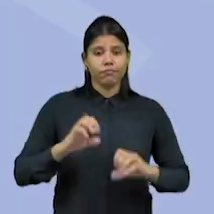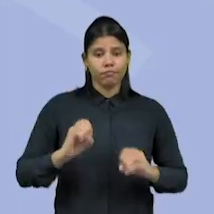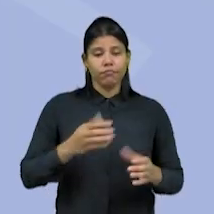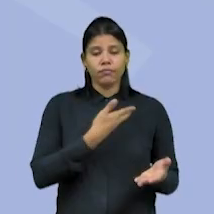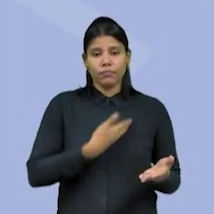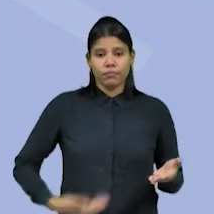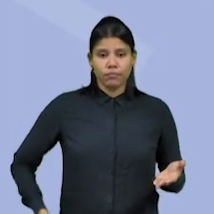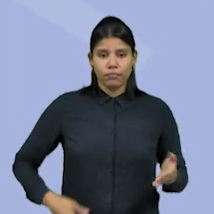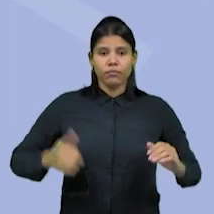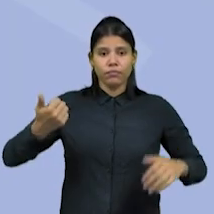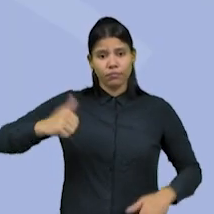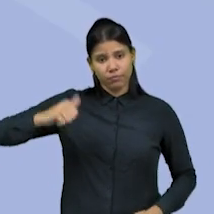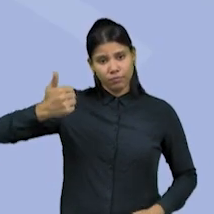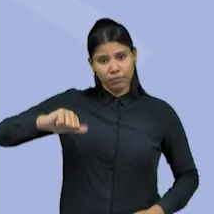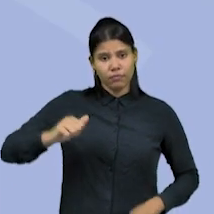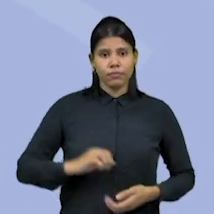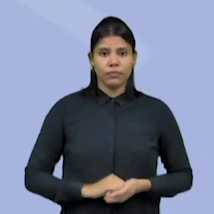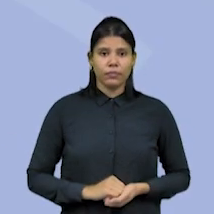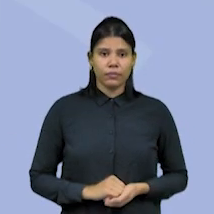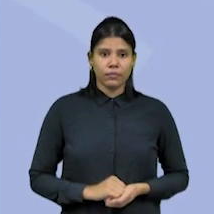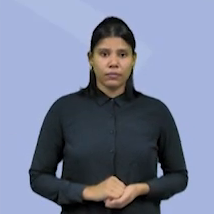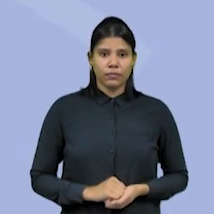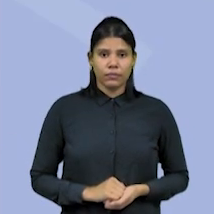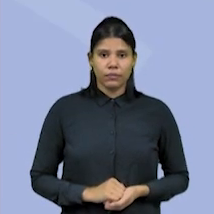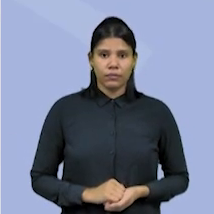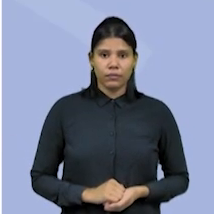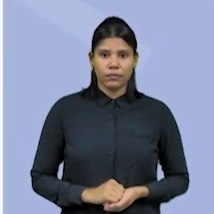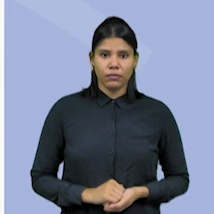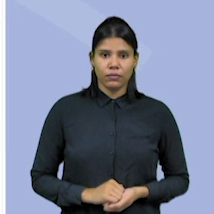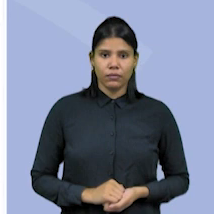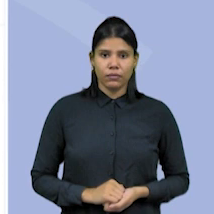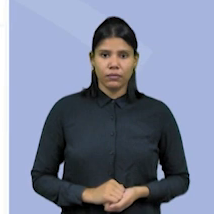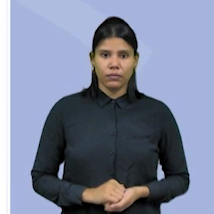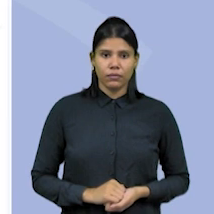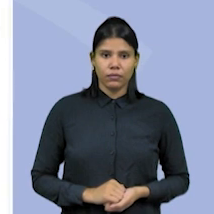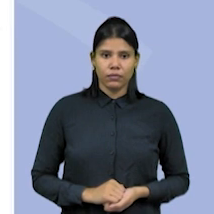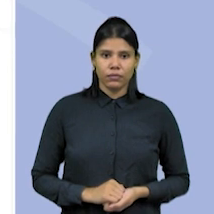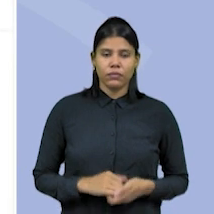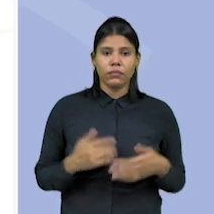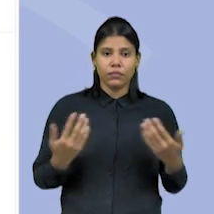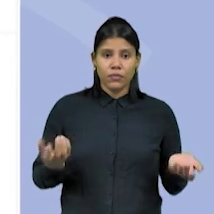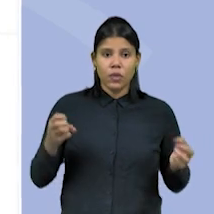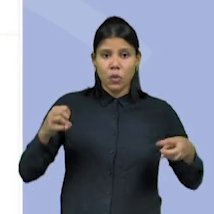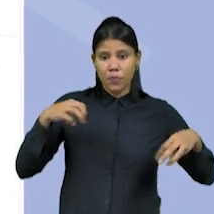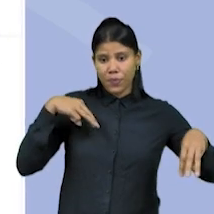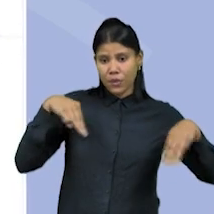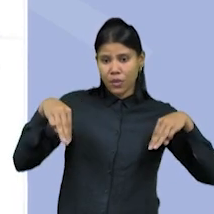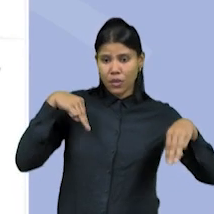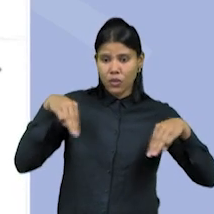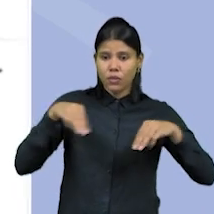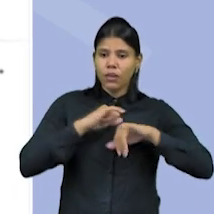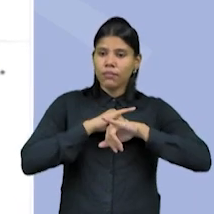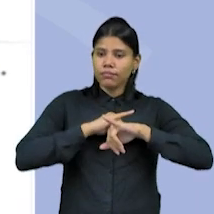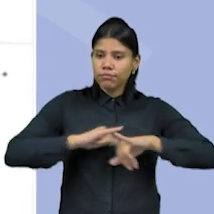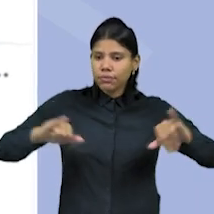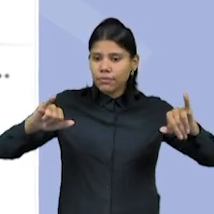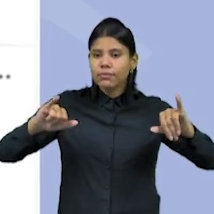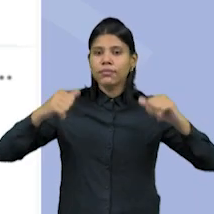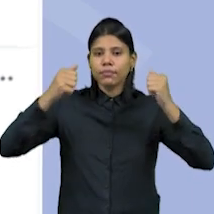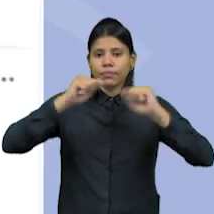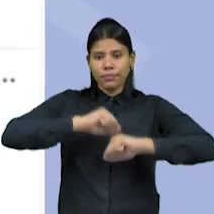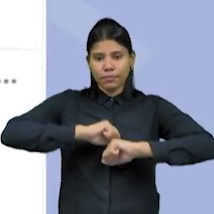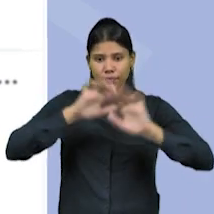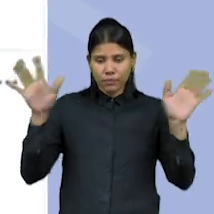precisa. Por meio das redes sociais, o ministro Milton Ribeiro publicou uma nota de esclarecimento. No Twitter,